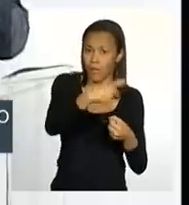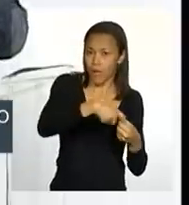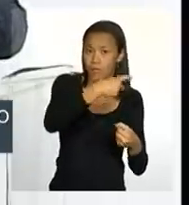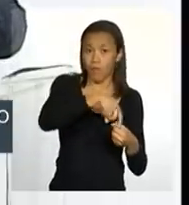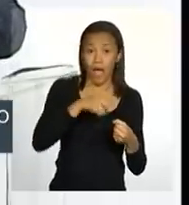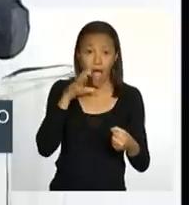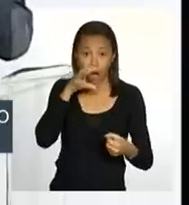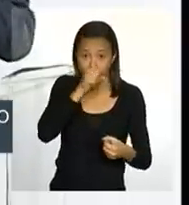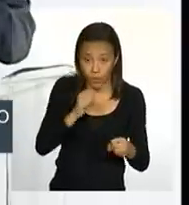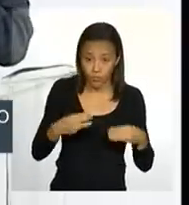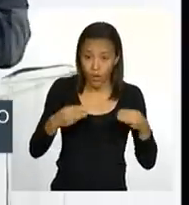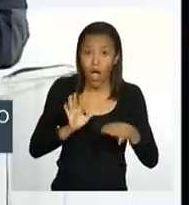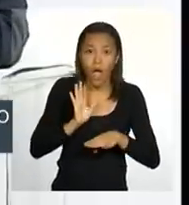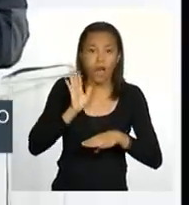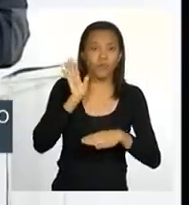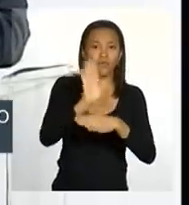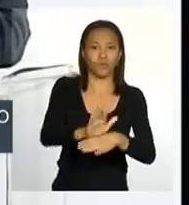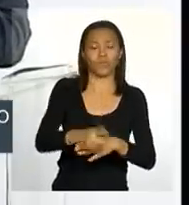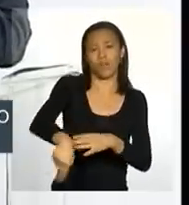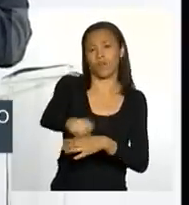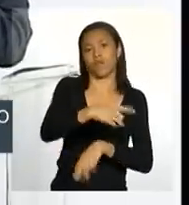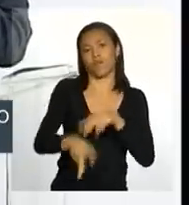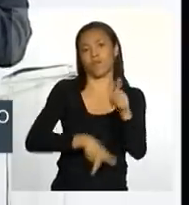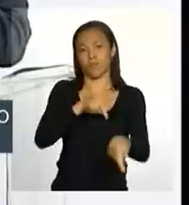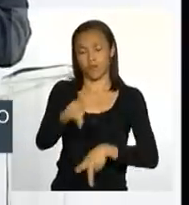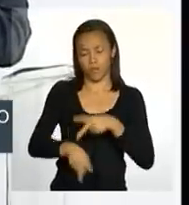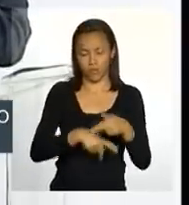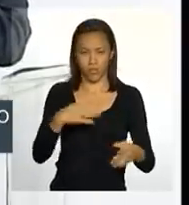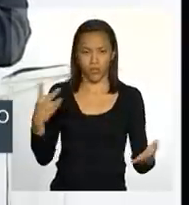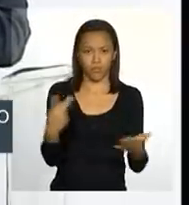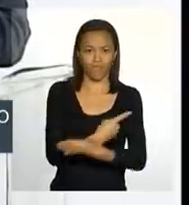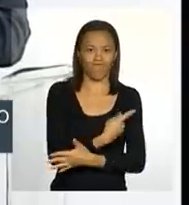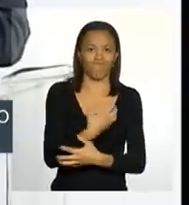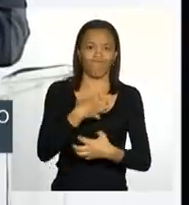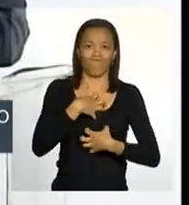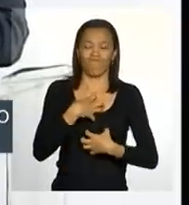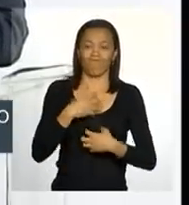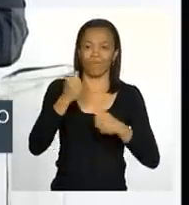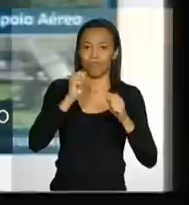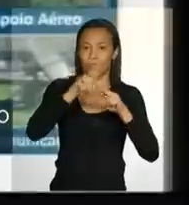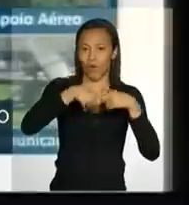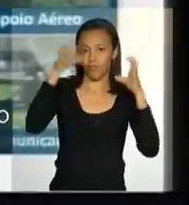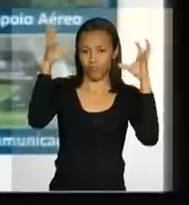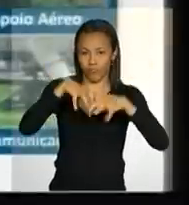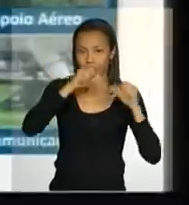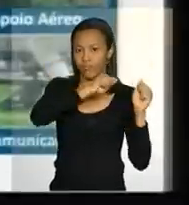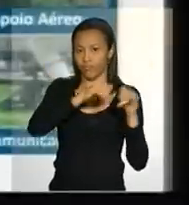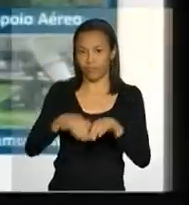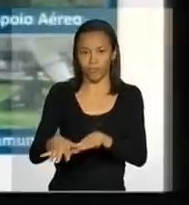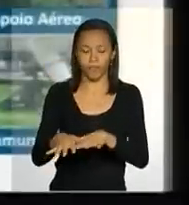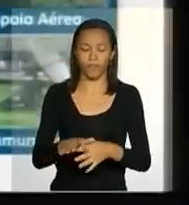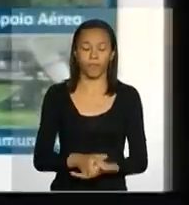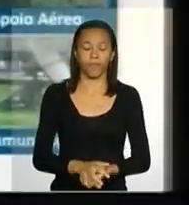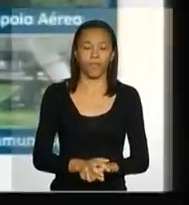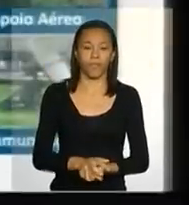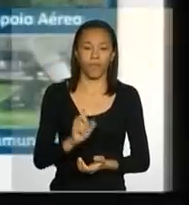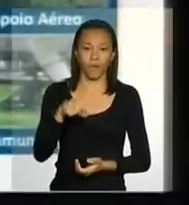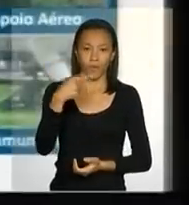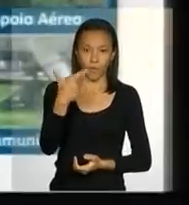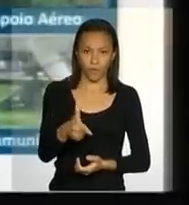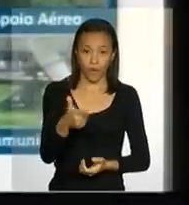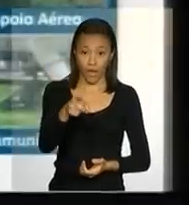e na assistência à população afetada. Próximo. Aqui nós queremos